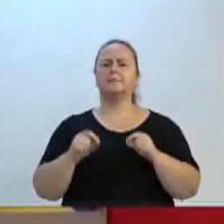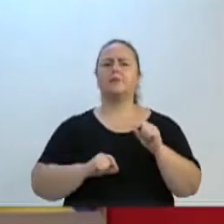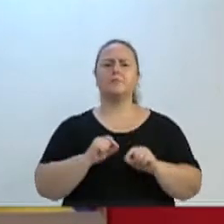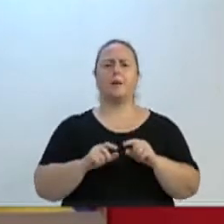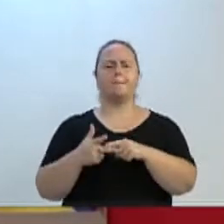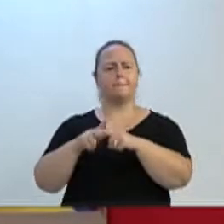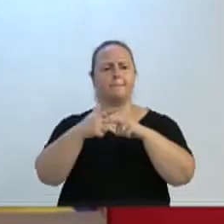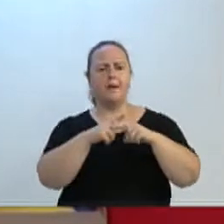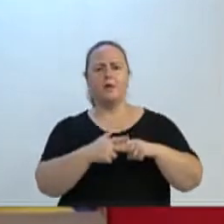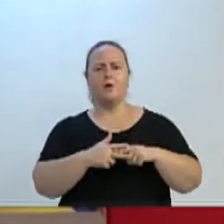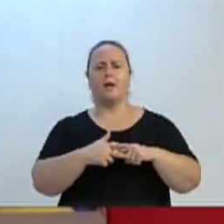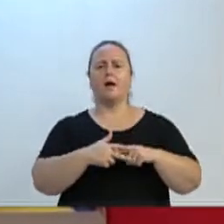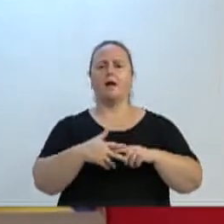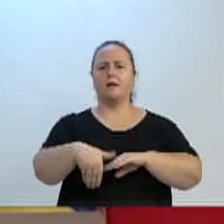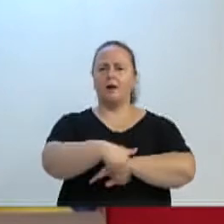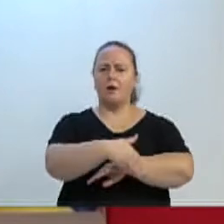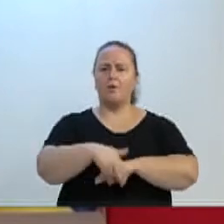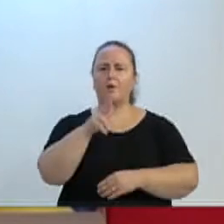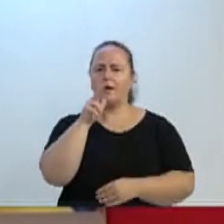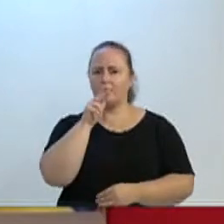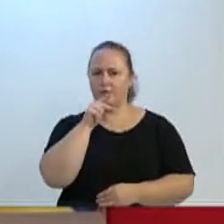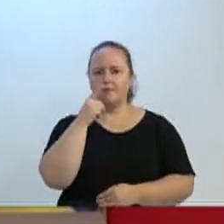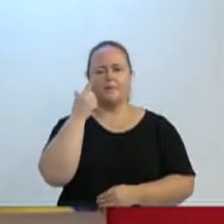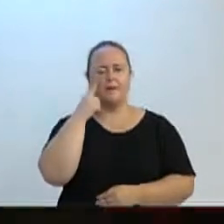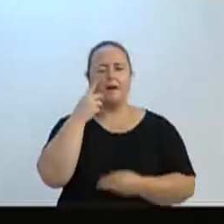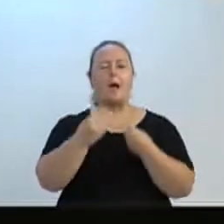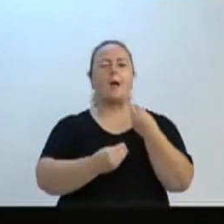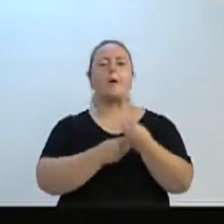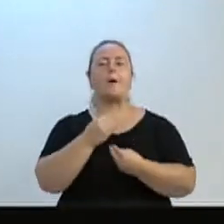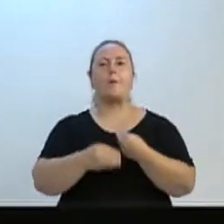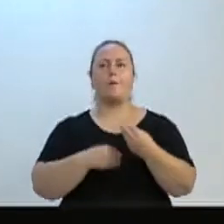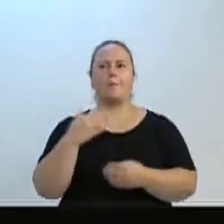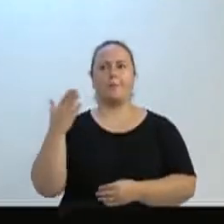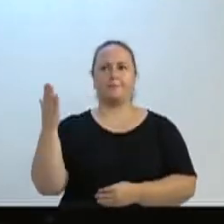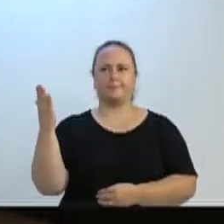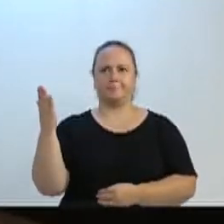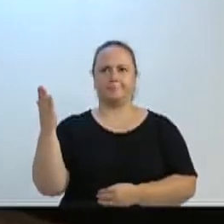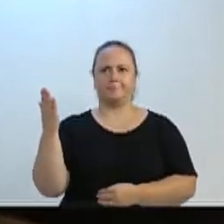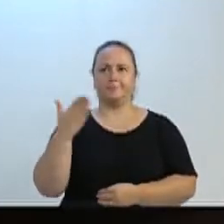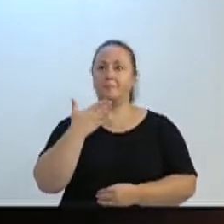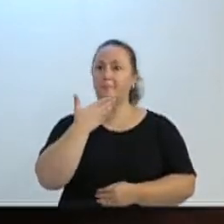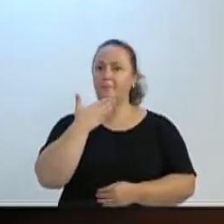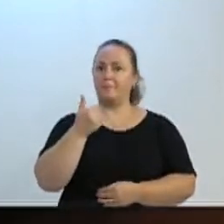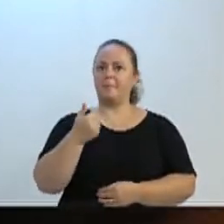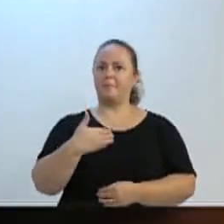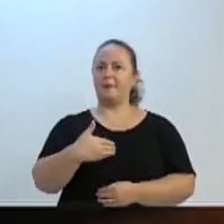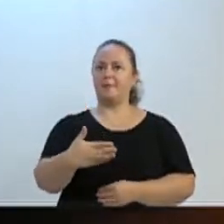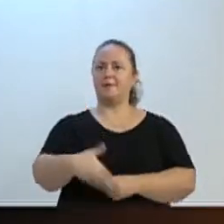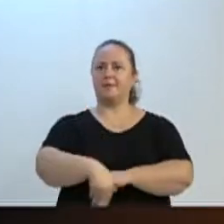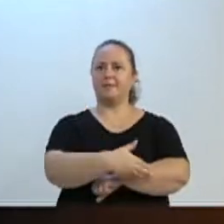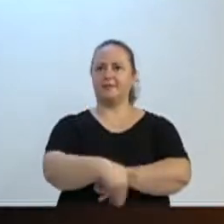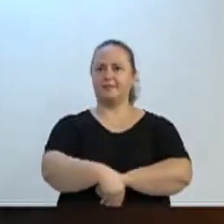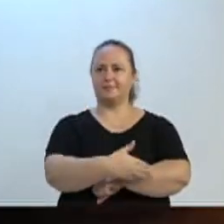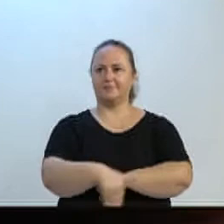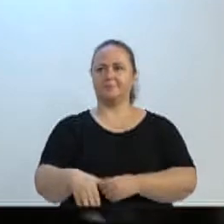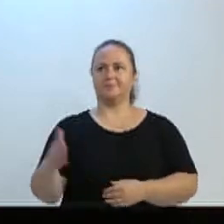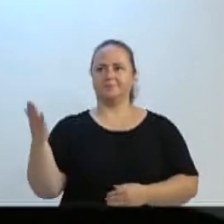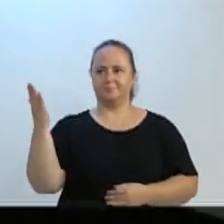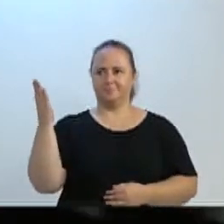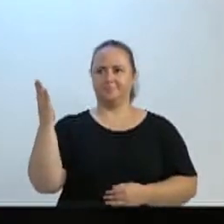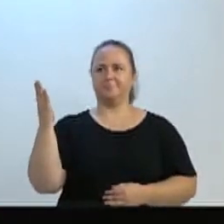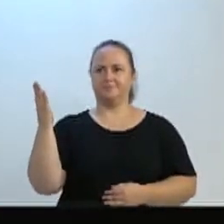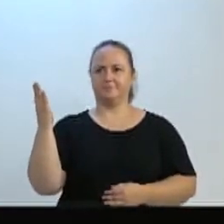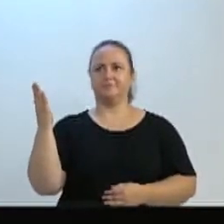videozinho, que hoje, depois de sete anos, como é que está o andamento lá e o que está acontecendo nas melhorias daquele bairro. Então, eu quero dizer,